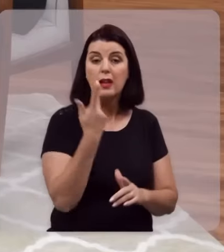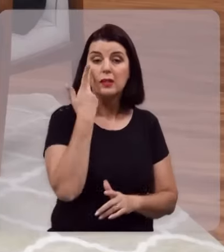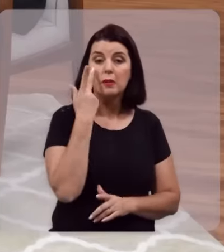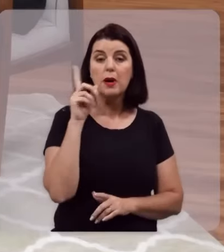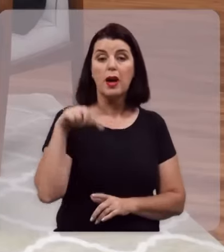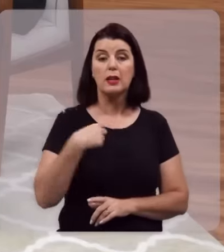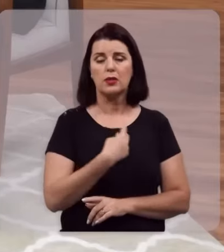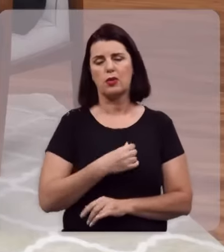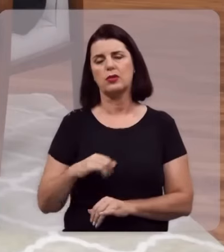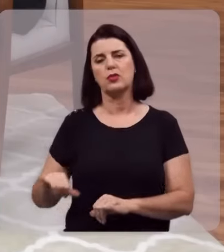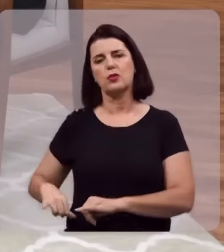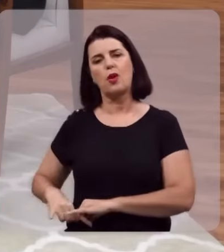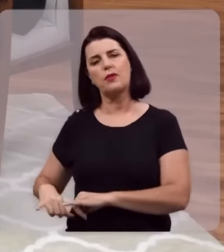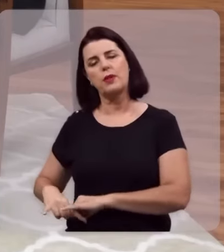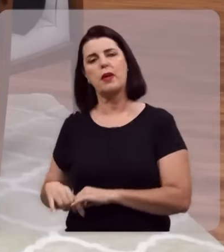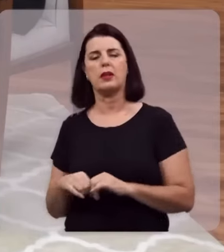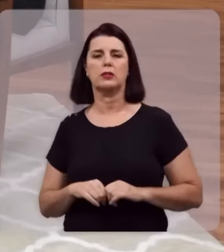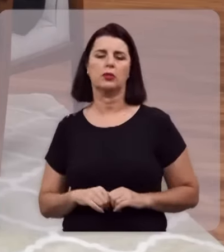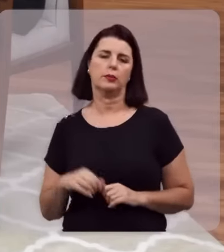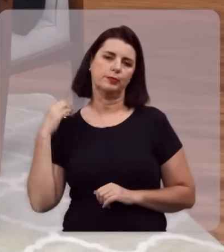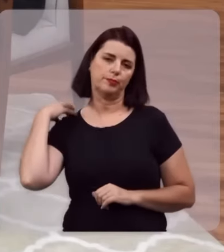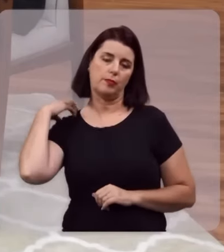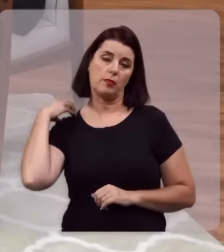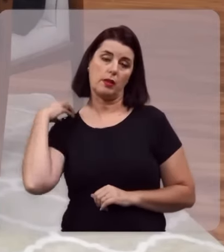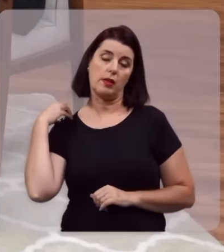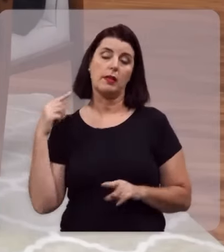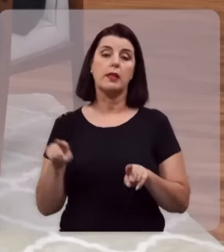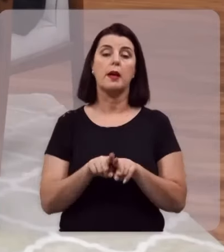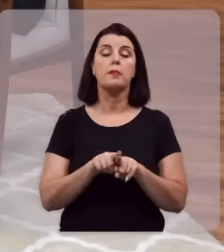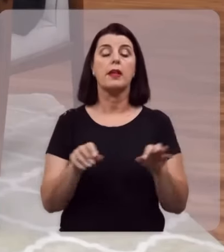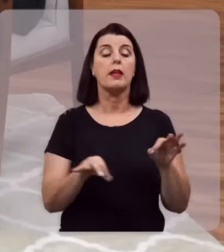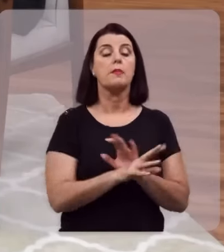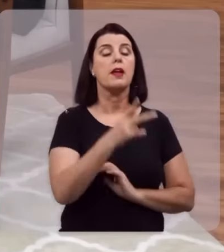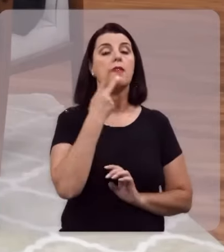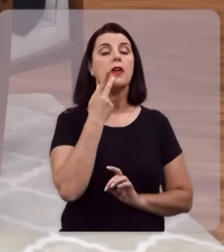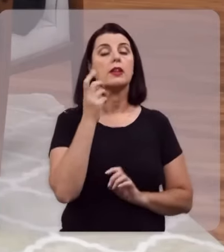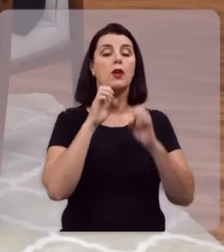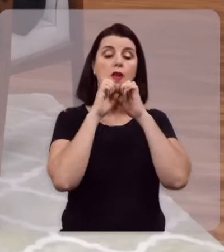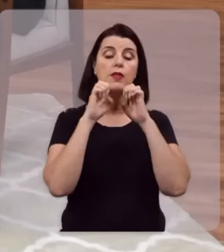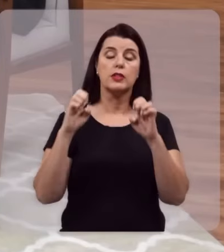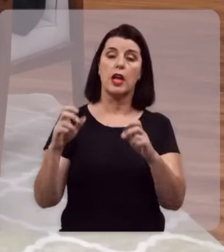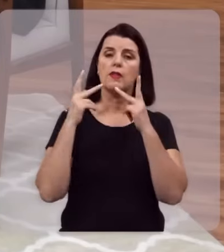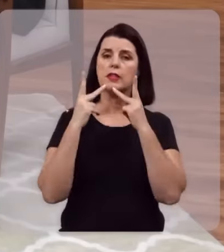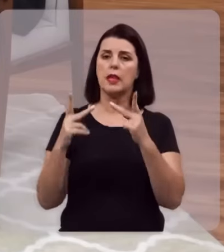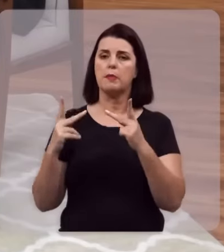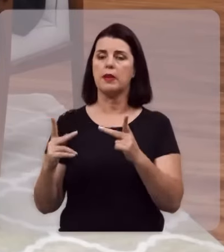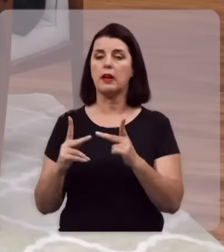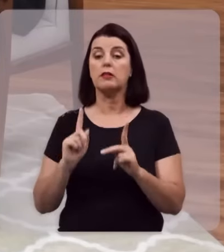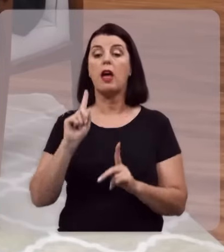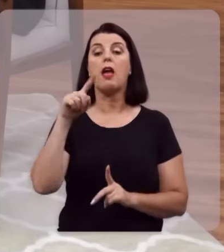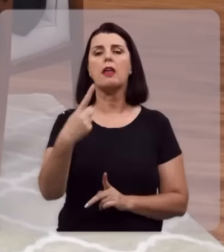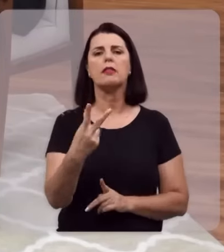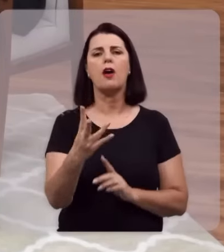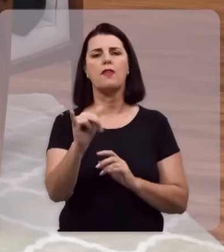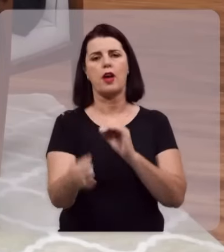viver ao vivo. E justamente por isso, termina dizendo que o evangelho será pregado, então